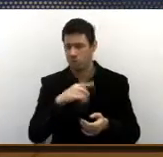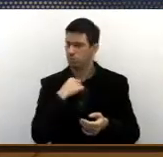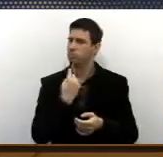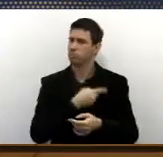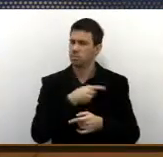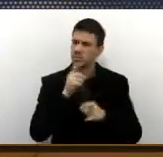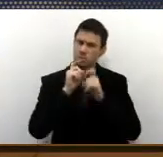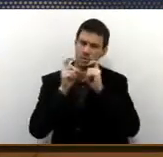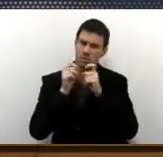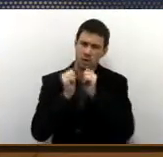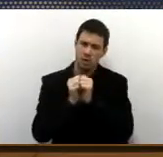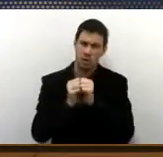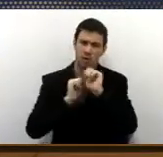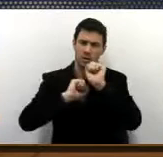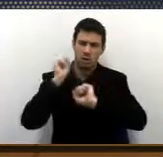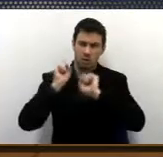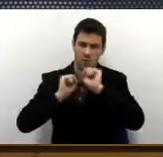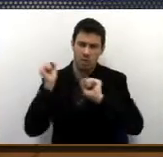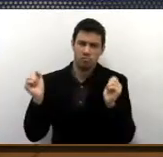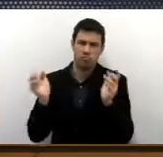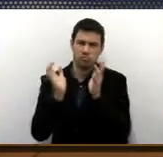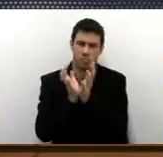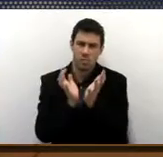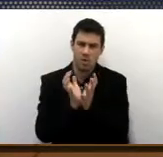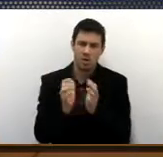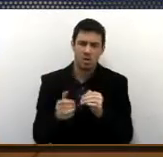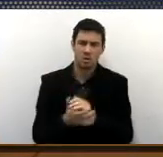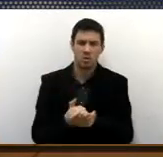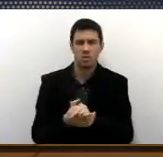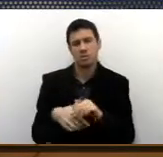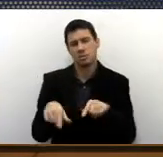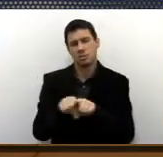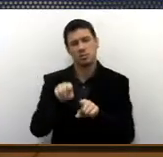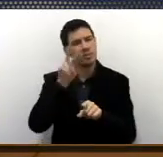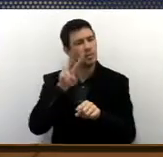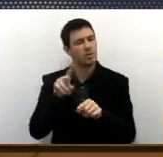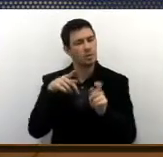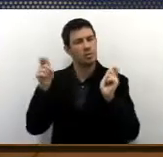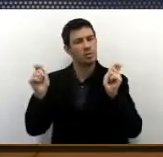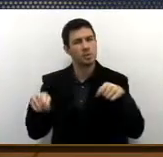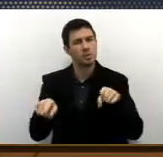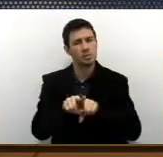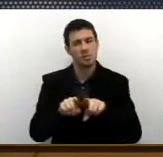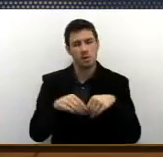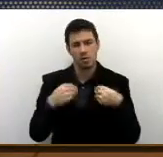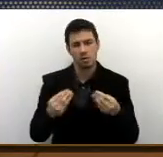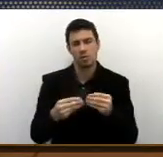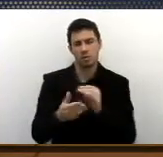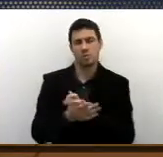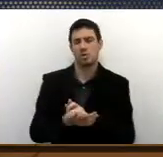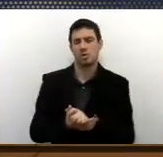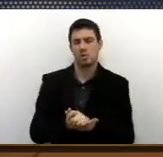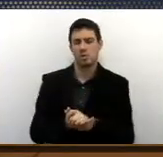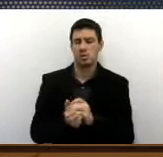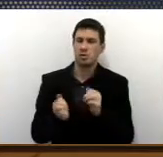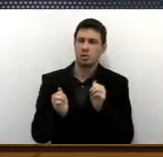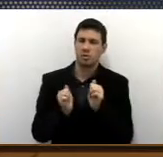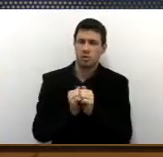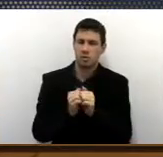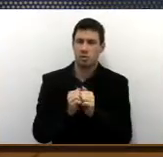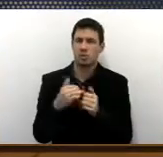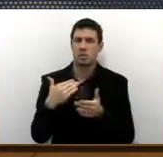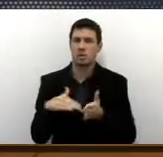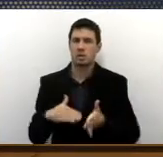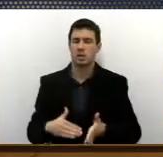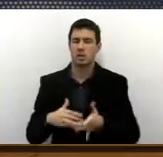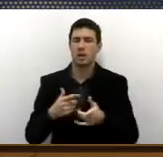em conjunto. Estamos vendo a possibilidade, ele está vendo a possibilidade, junto com a Secretaria de